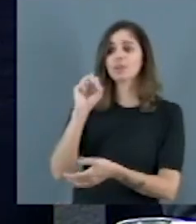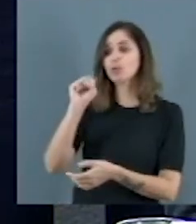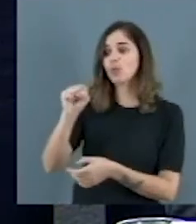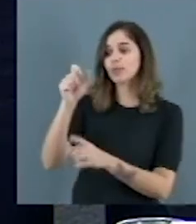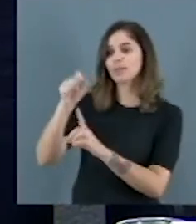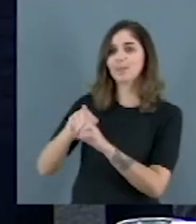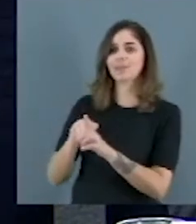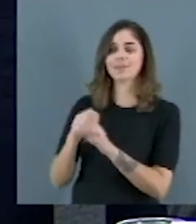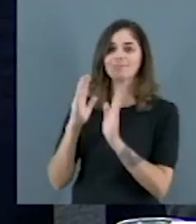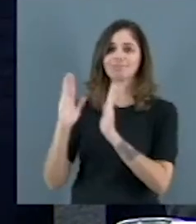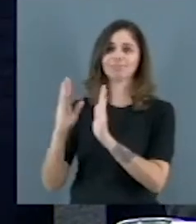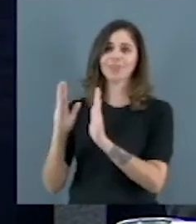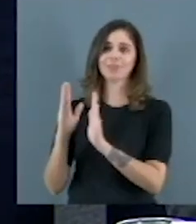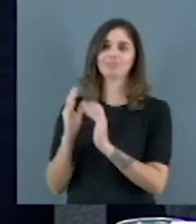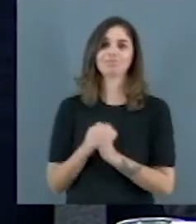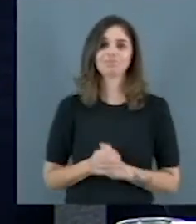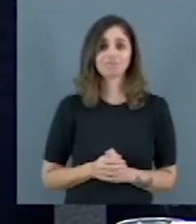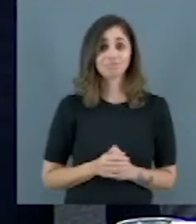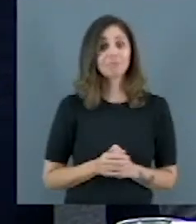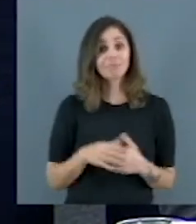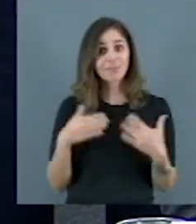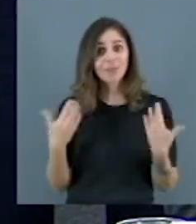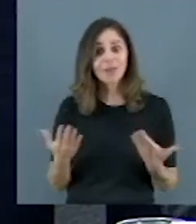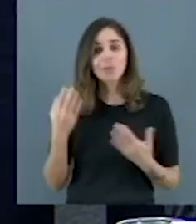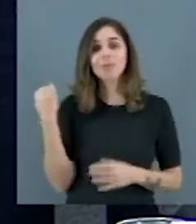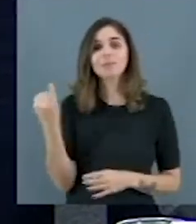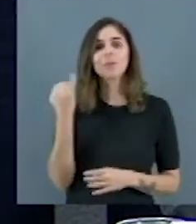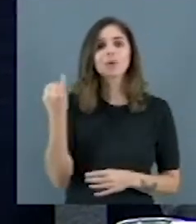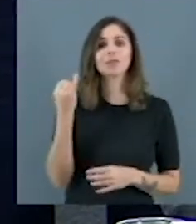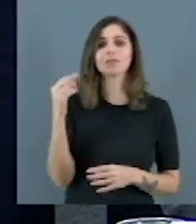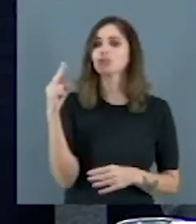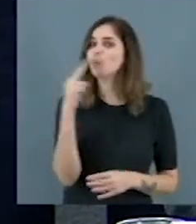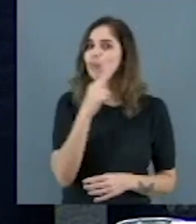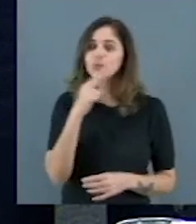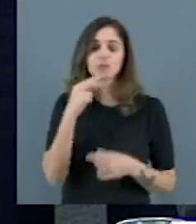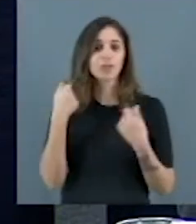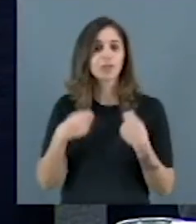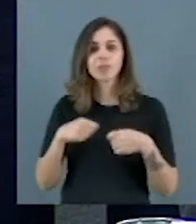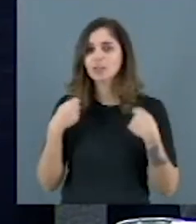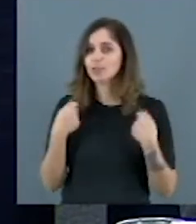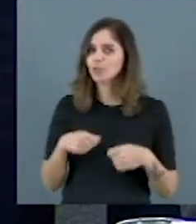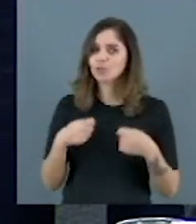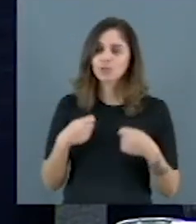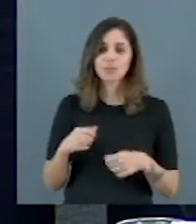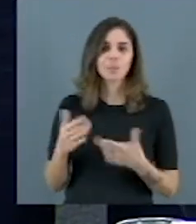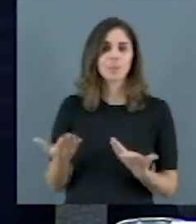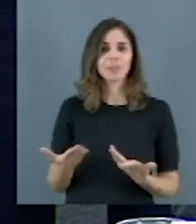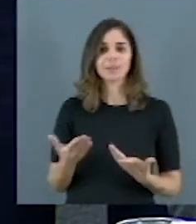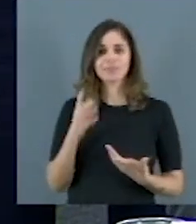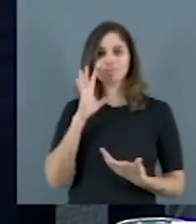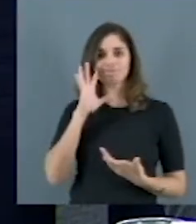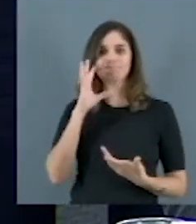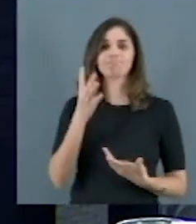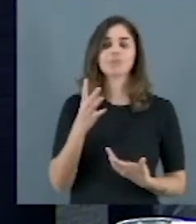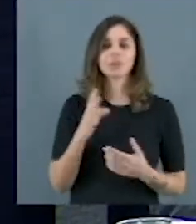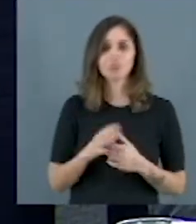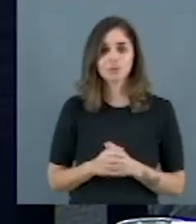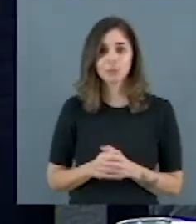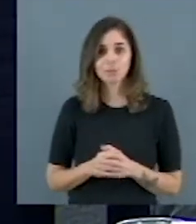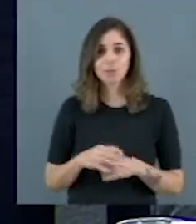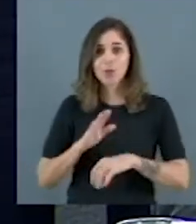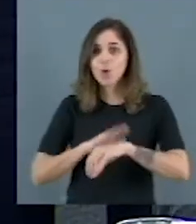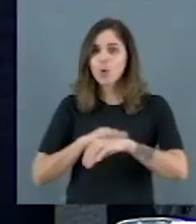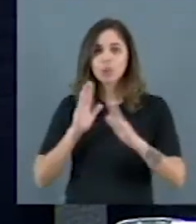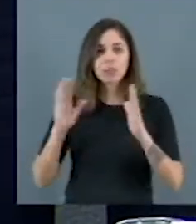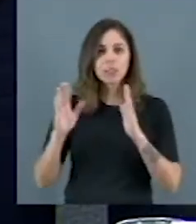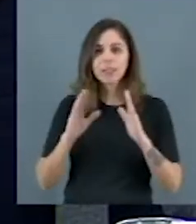é uma prioridade e é uma urgência para o nosso tempo. Tempo marcado pela disseminação de discurso